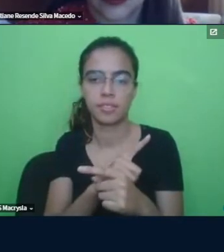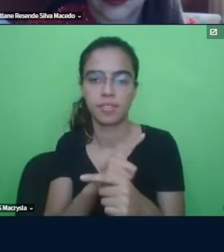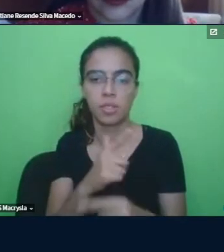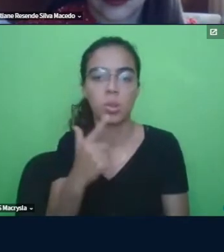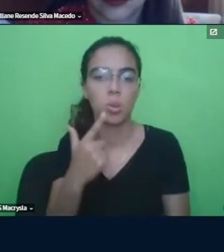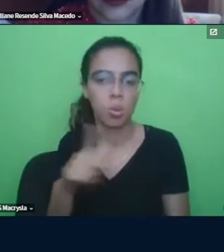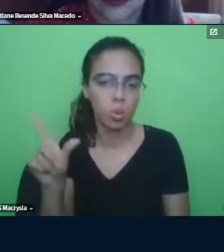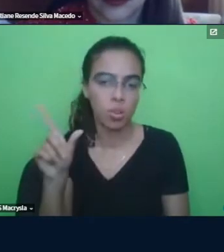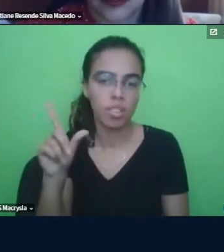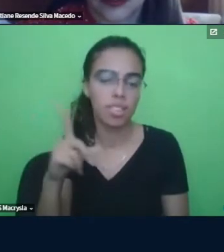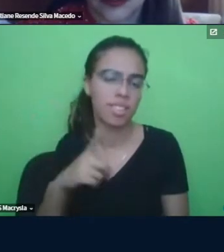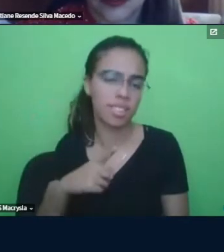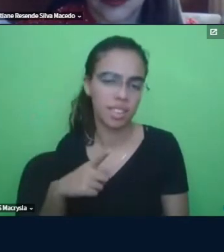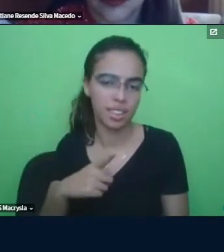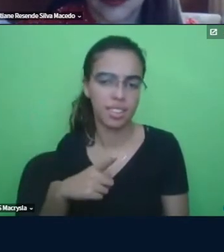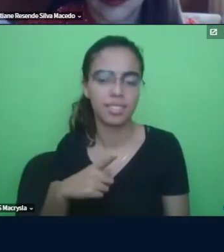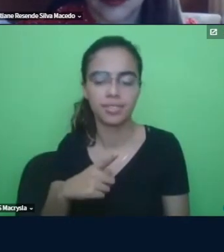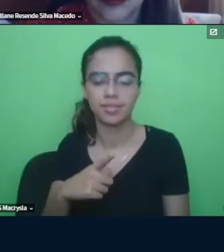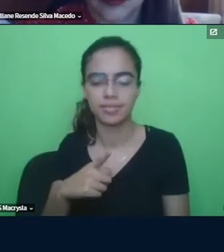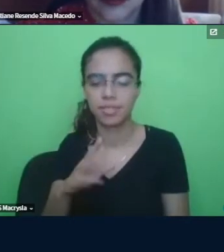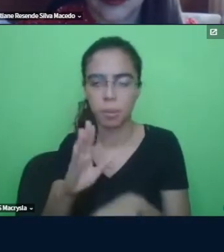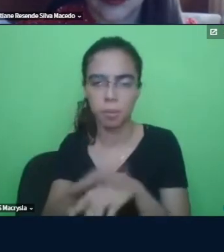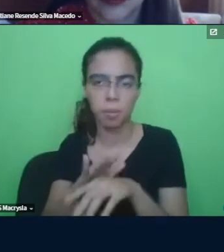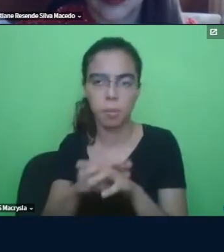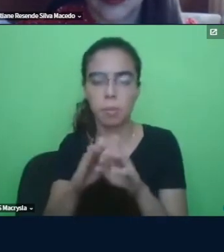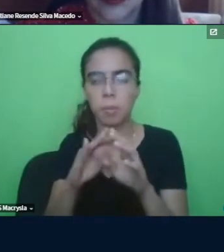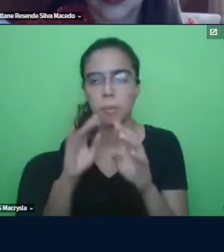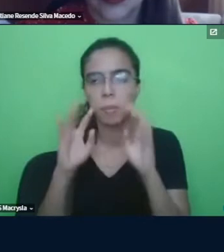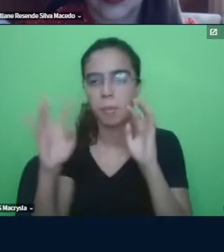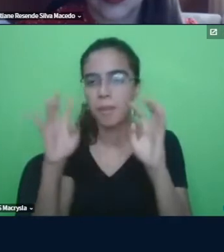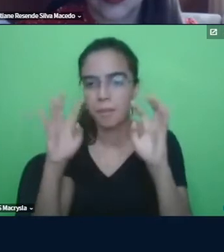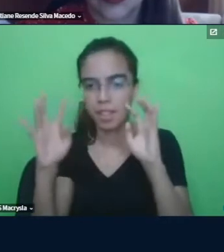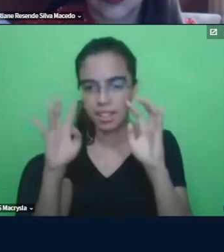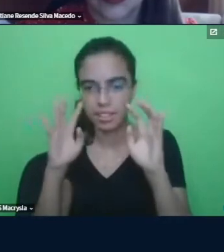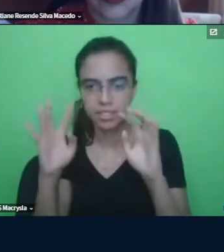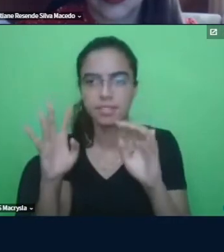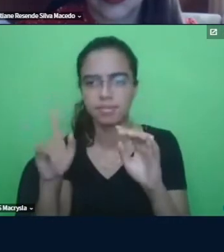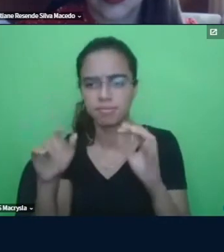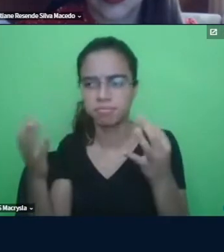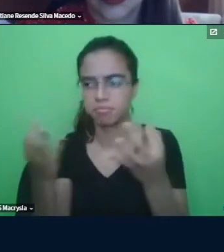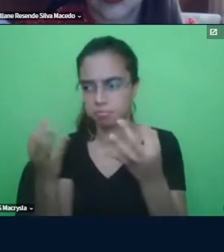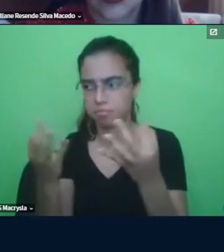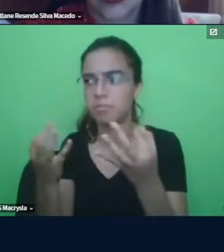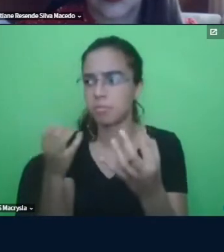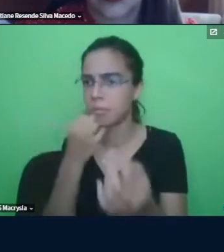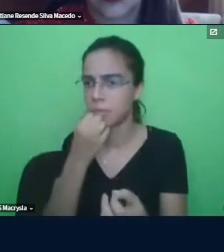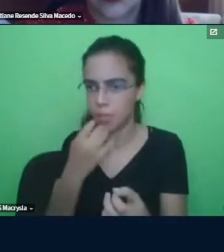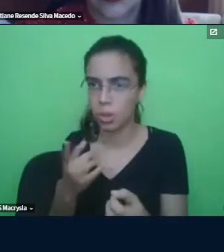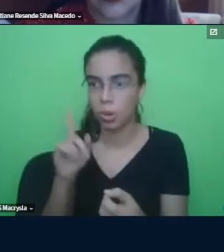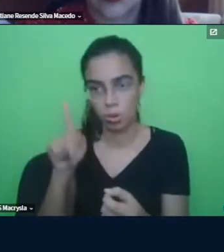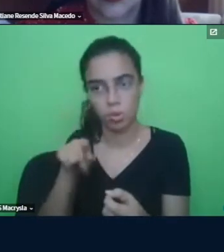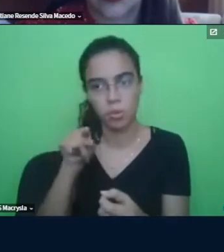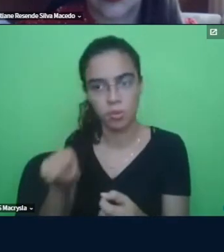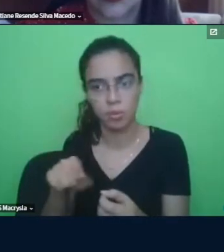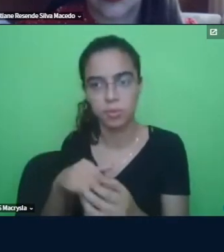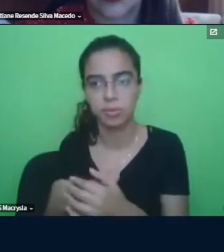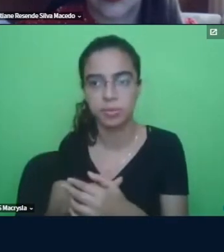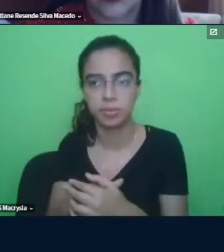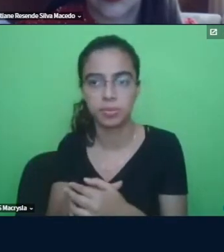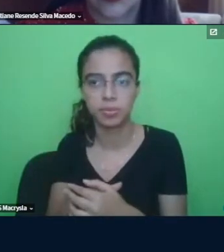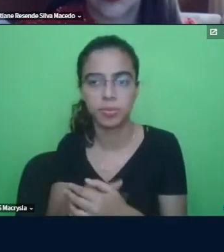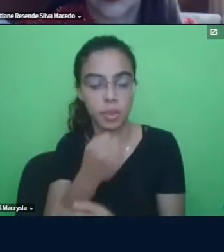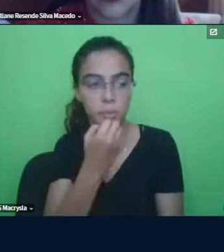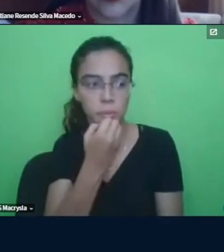mobilizados por esses momentos de reflexão você acha que cabe isso? perfeitamente perfeitamente é essa característica assim né com a non de